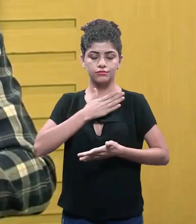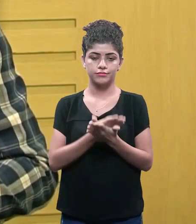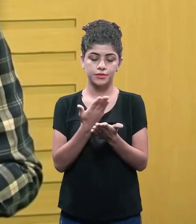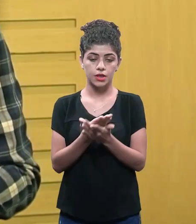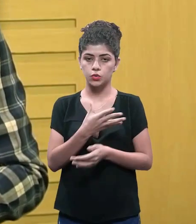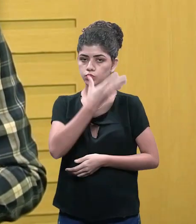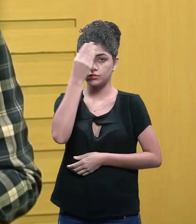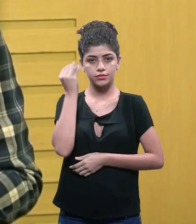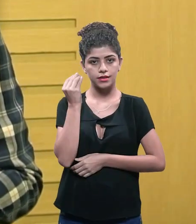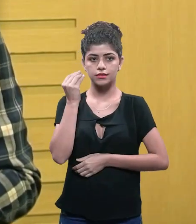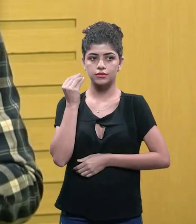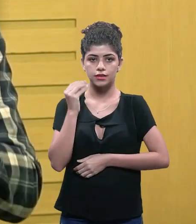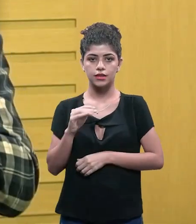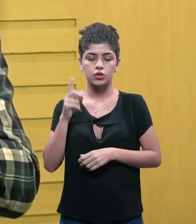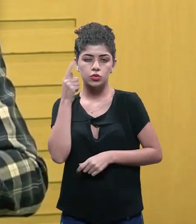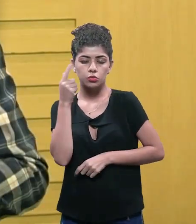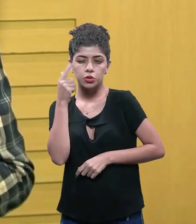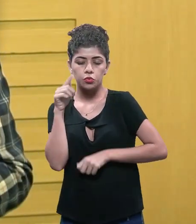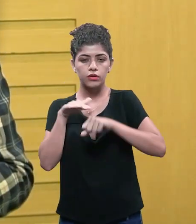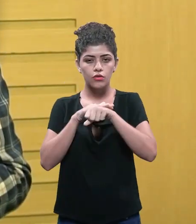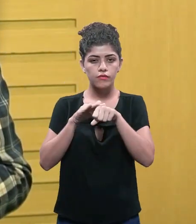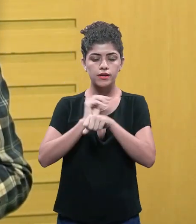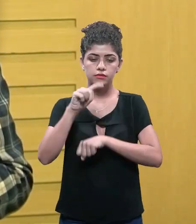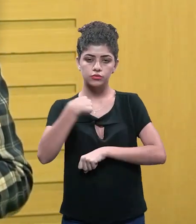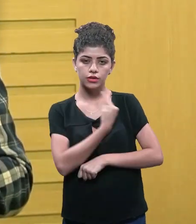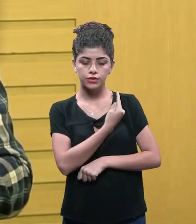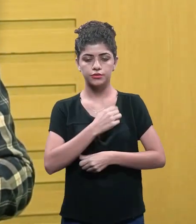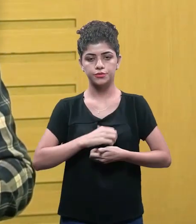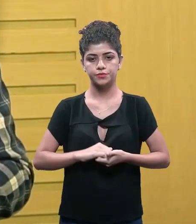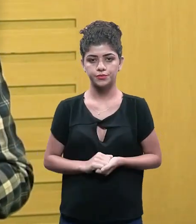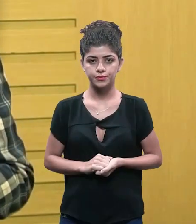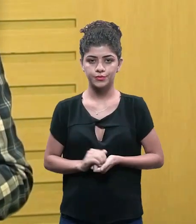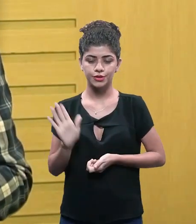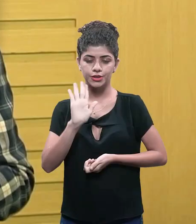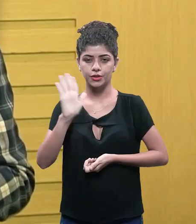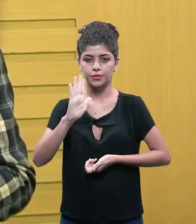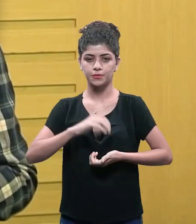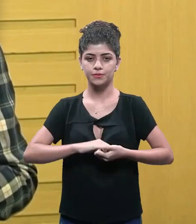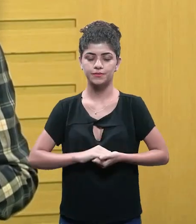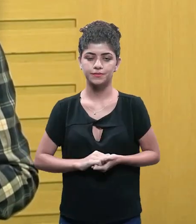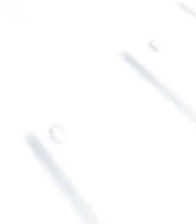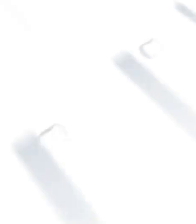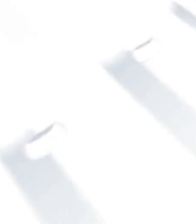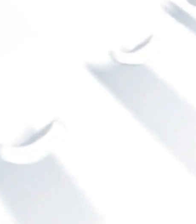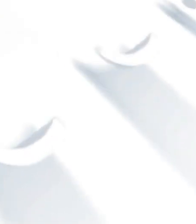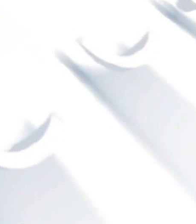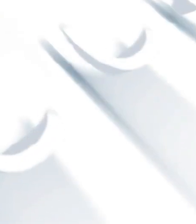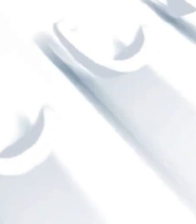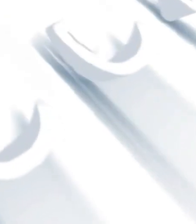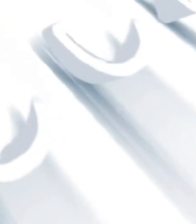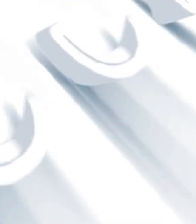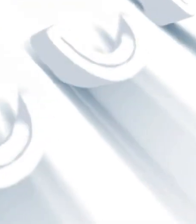espero que você tenha gostado desta aula não esqueça de entrar em contato conosco caso tenha alguma dúvida ou comentário tchau